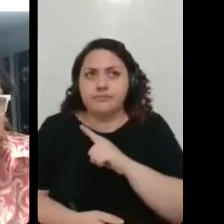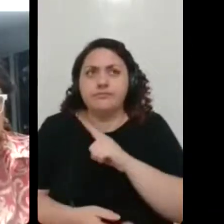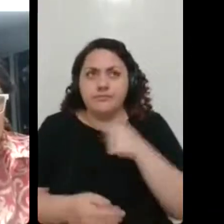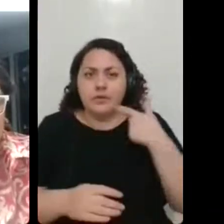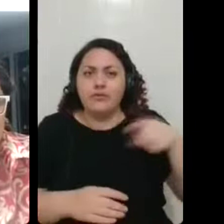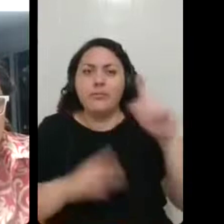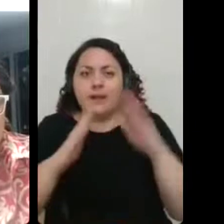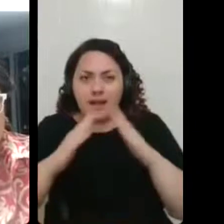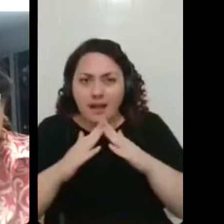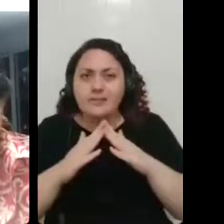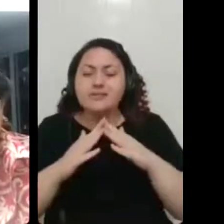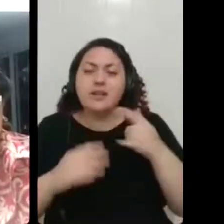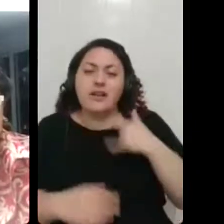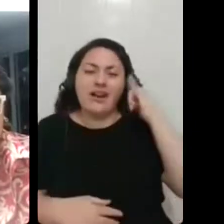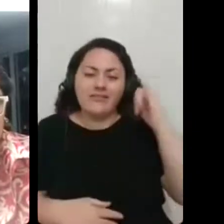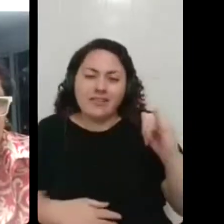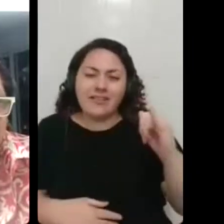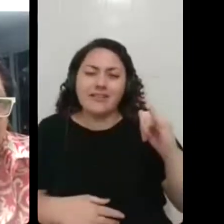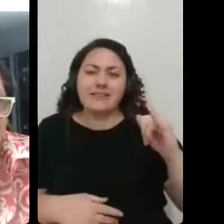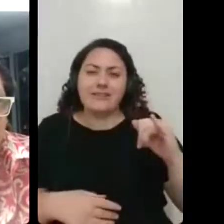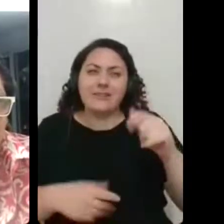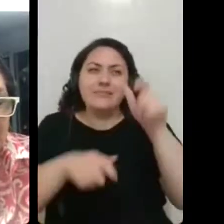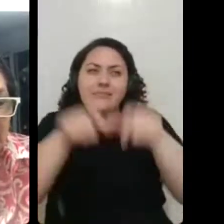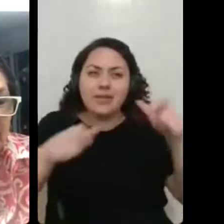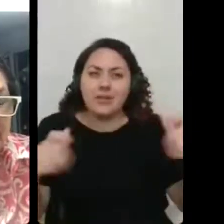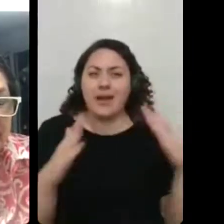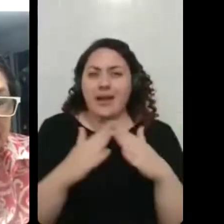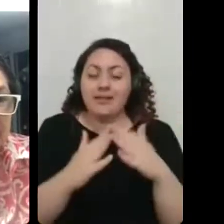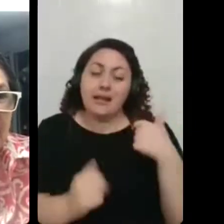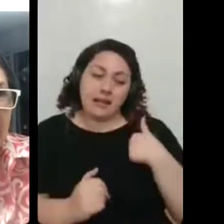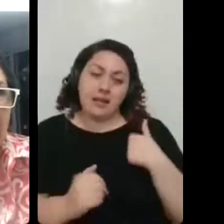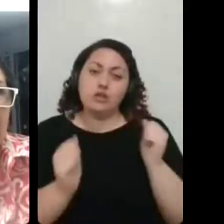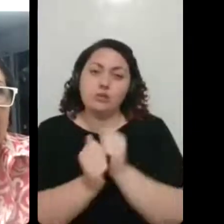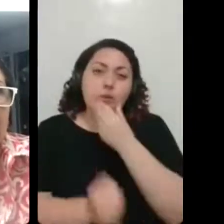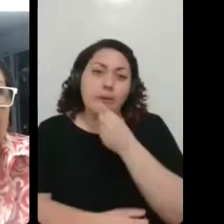avisei todo mundo que tava em casa, que, na verdade, era eu, meu marido e um dos filhos.